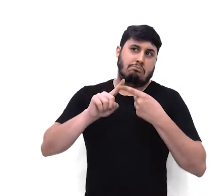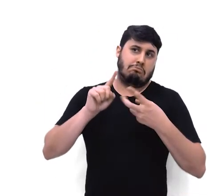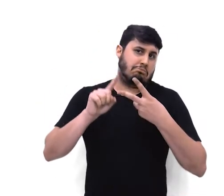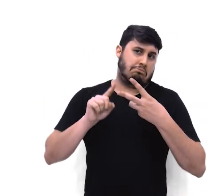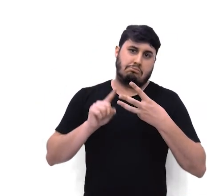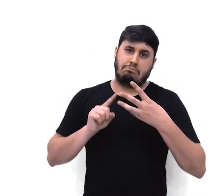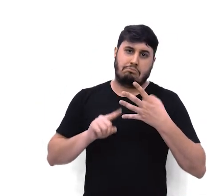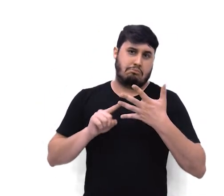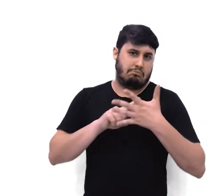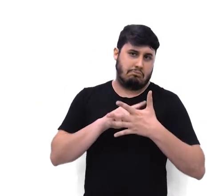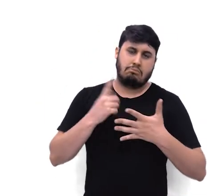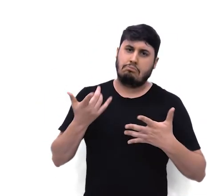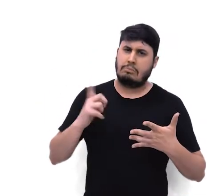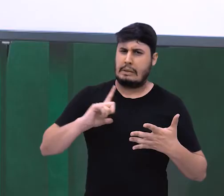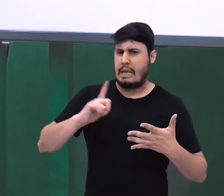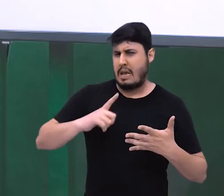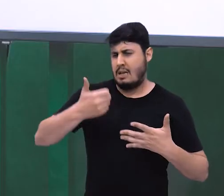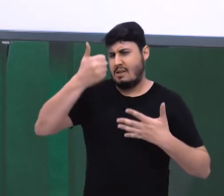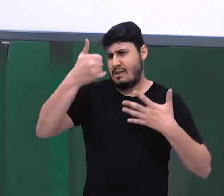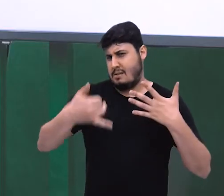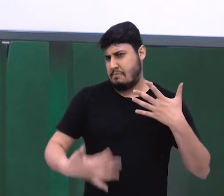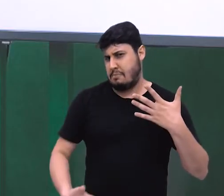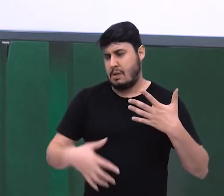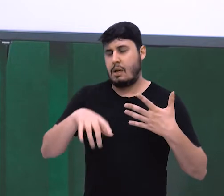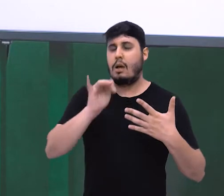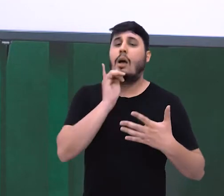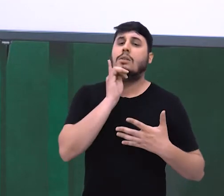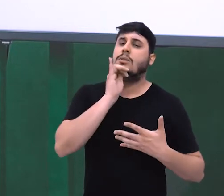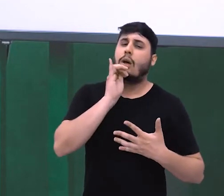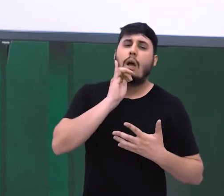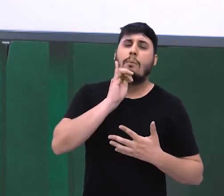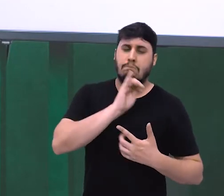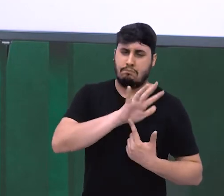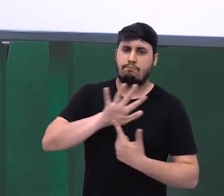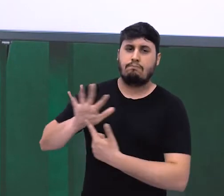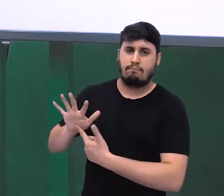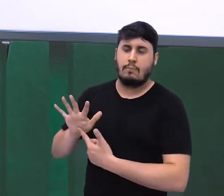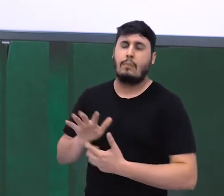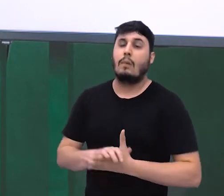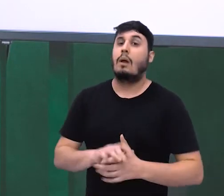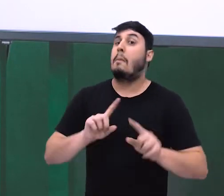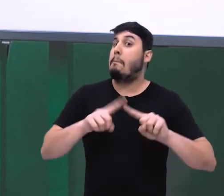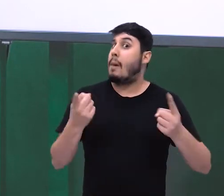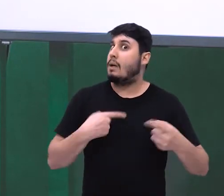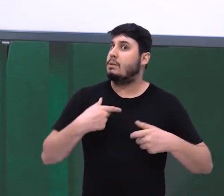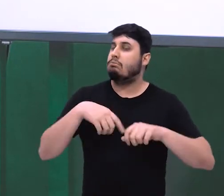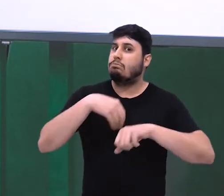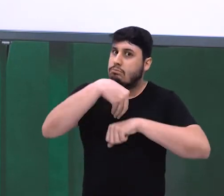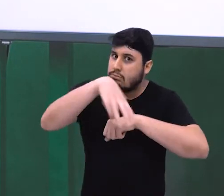alternativas, conclusivas e explicativas. Já mostro exemplos para vocês. Mas eu já começo chamando a atenção de vocês para o fato de que